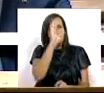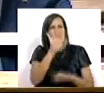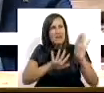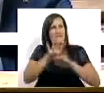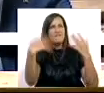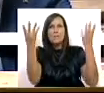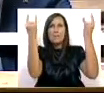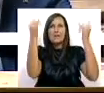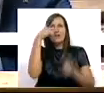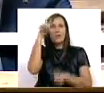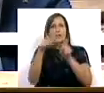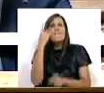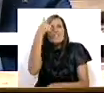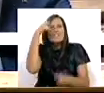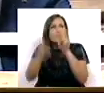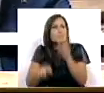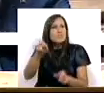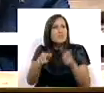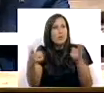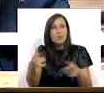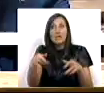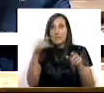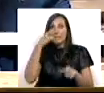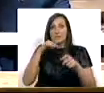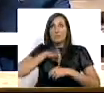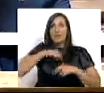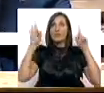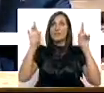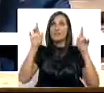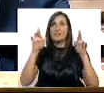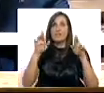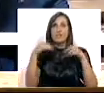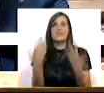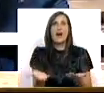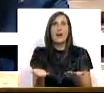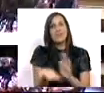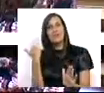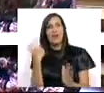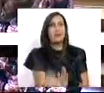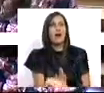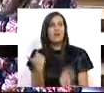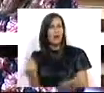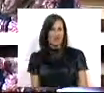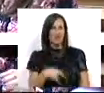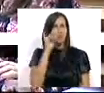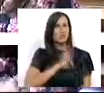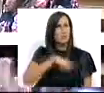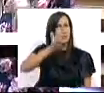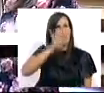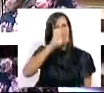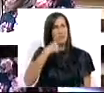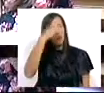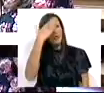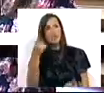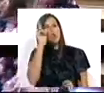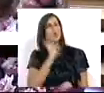Governo faz com as pessoas, com a vida das pessoas e com as expectativas que cria e retira às pessoas? O Sr. Primeiro-Ministro não acha que o